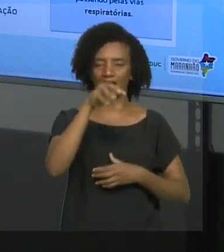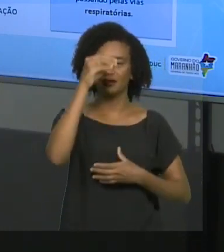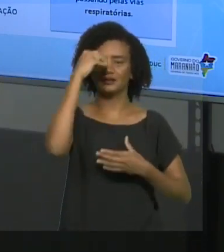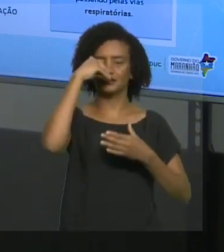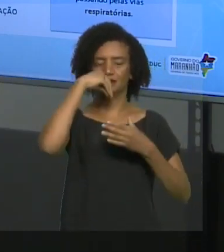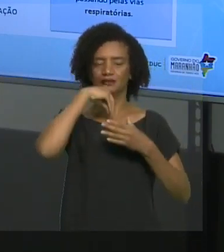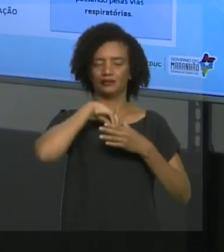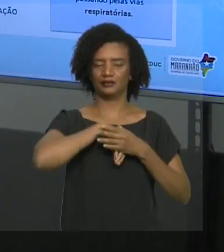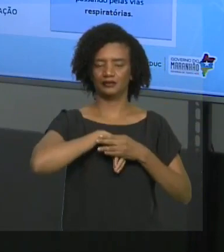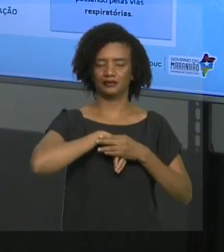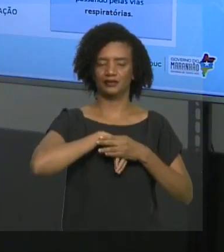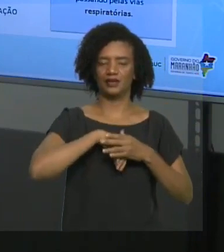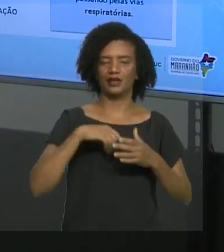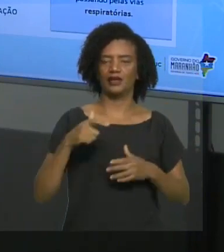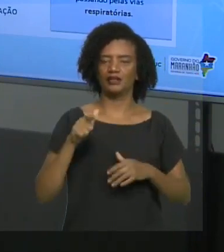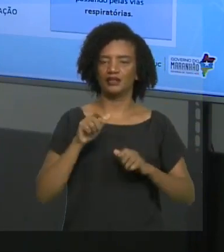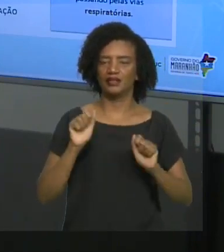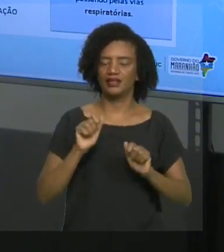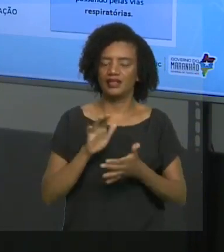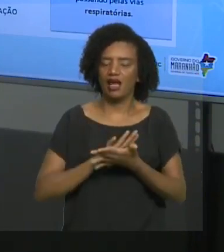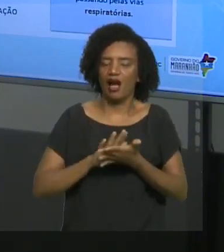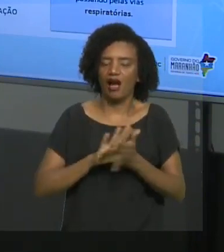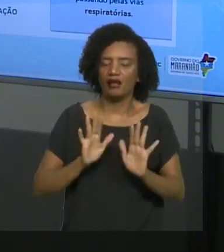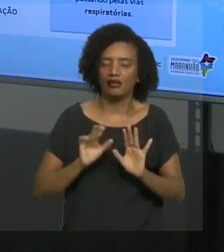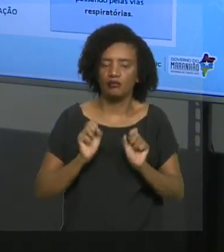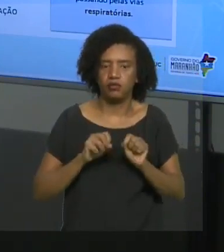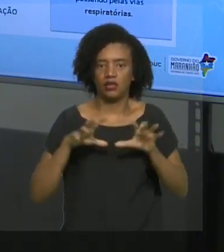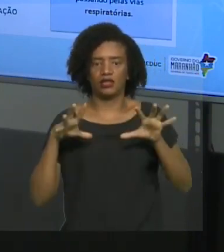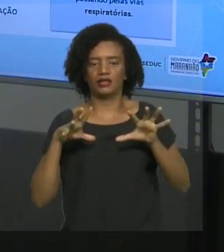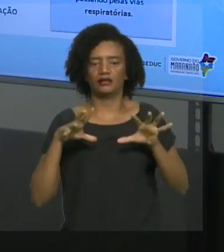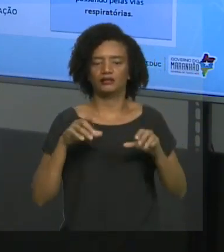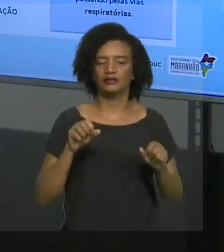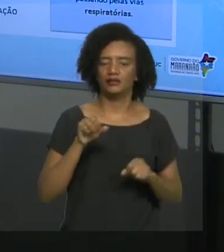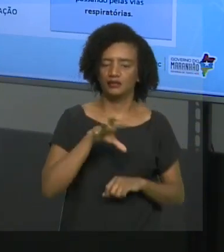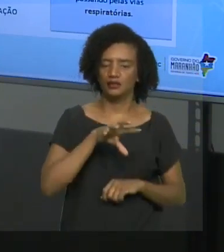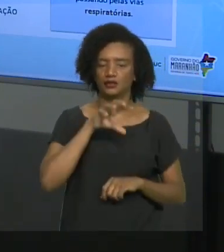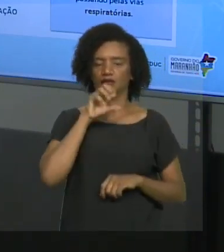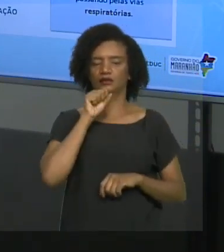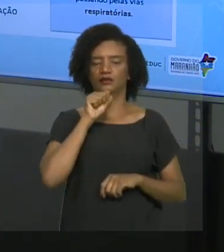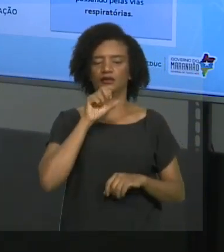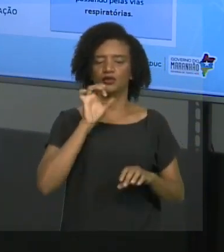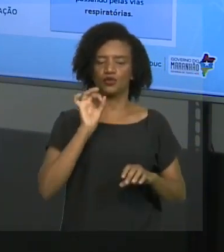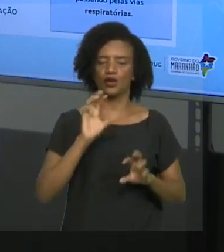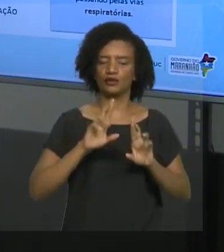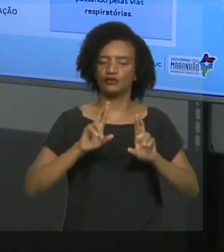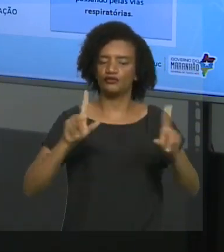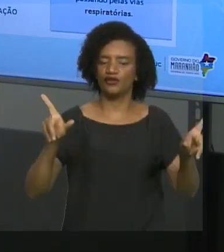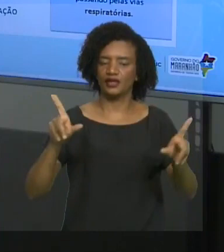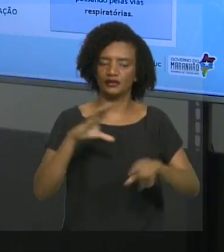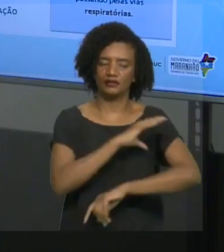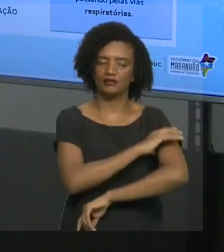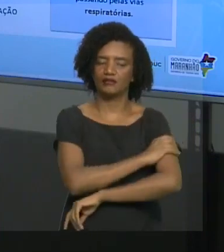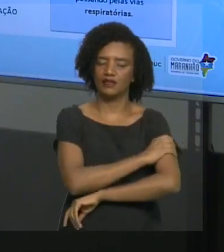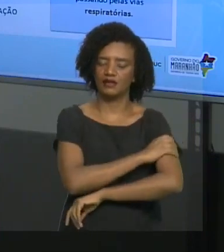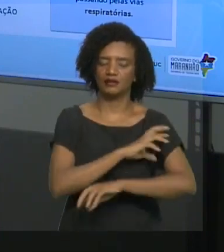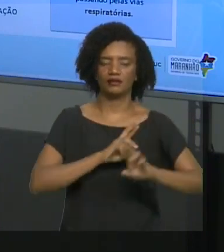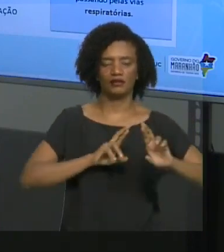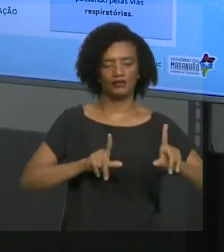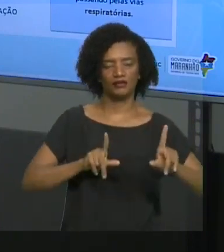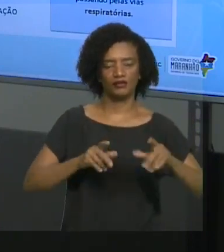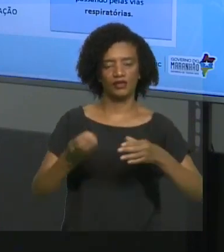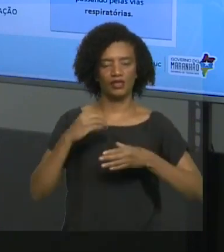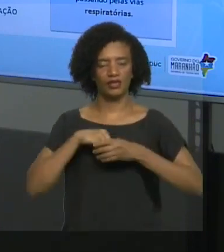esse ar. É apenas uma diferença de pressão que promove que o ar atmosférico penetre os pulmões.